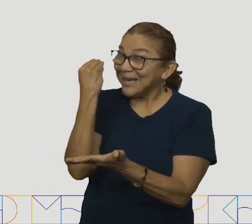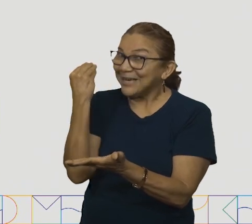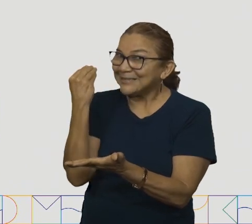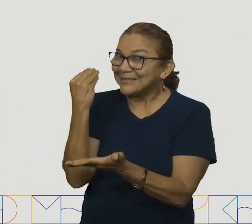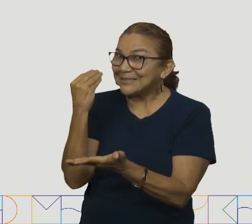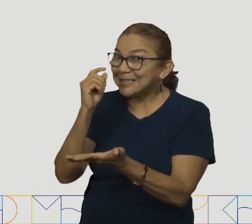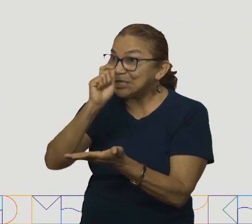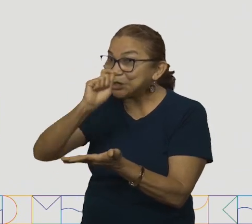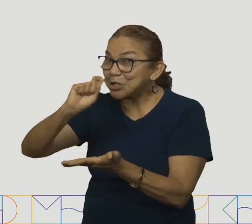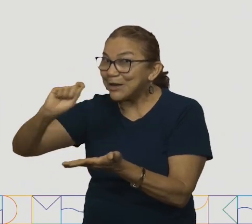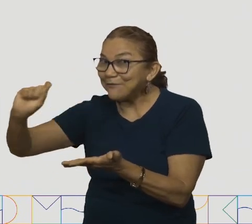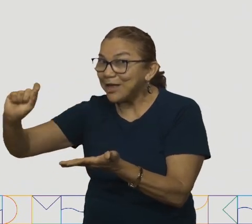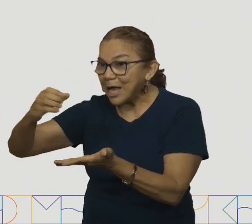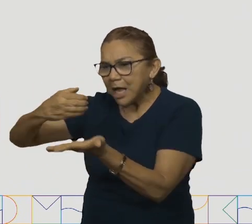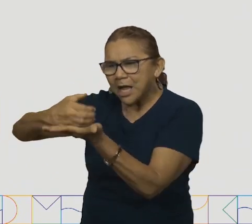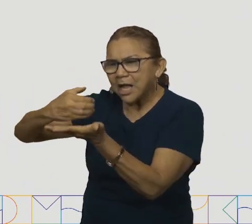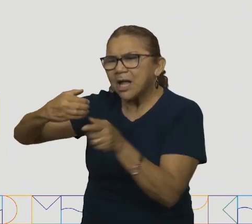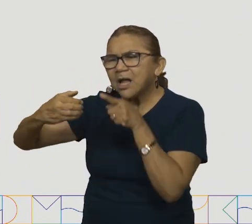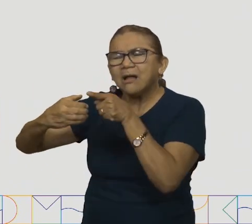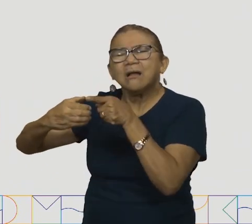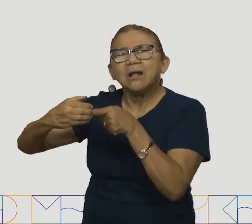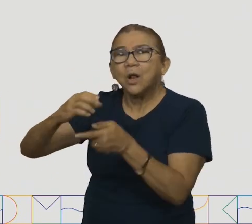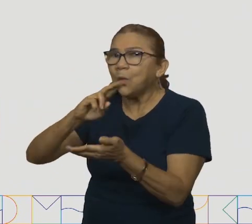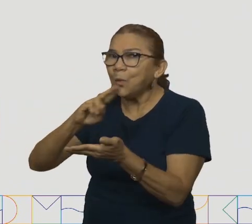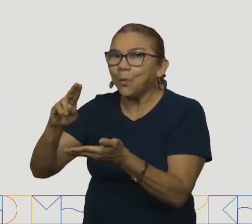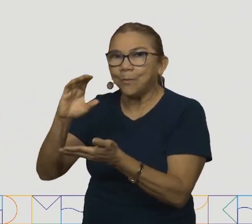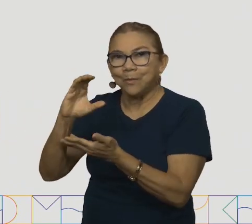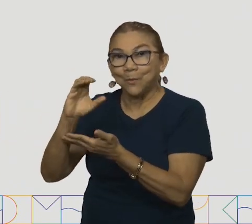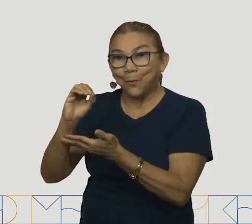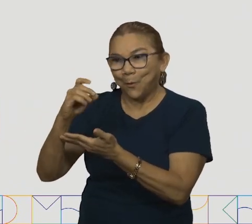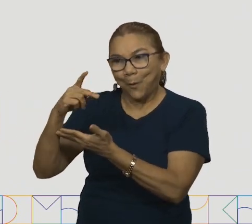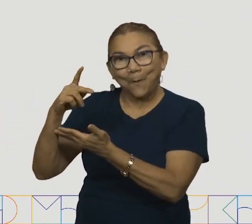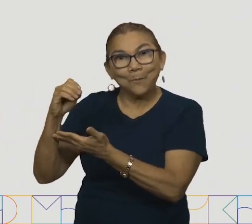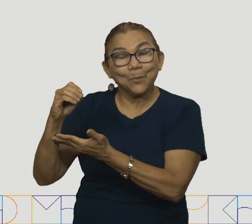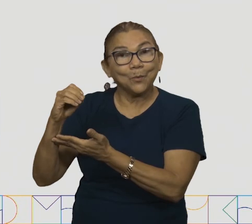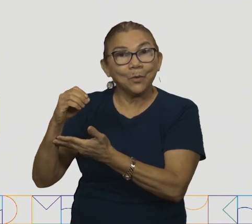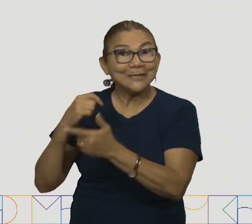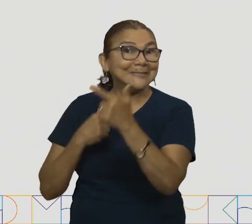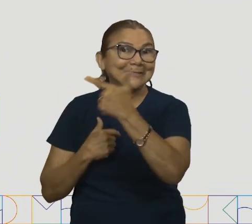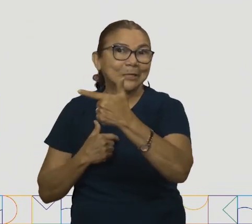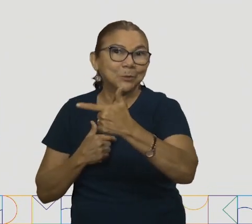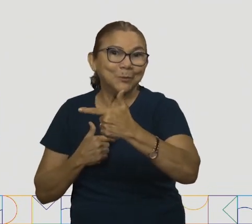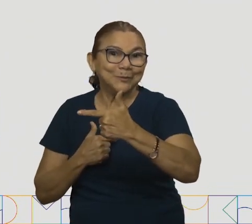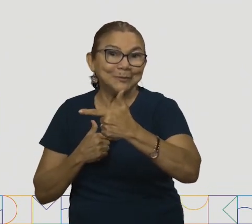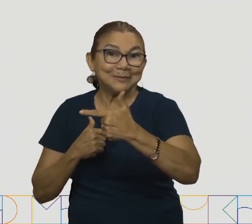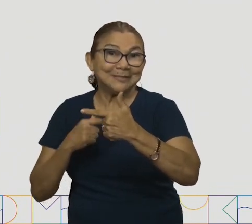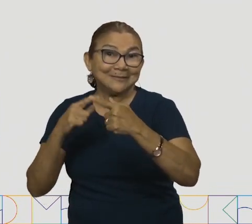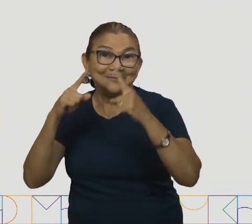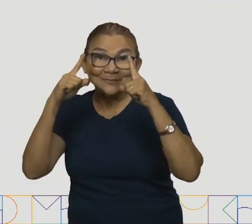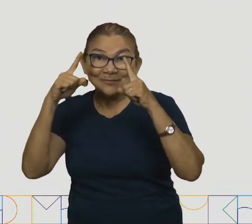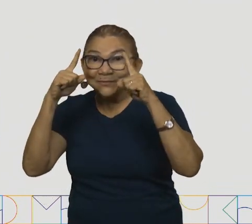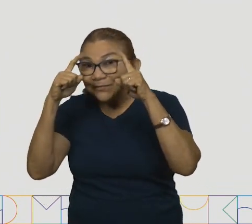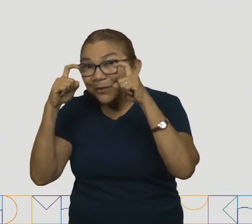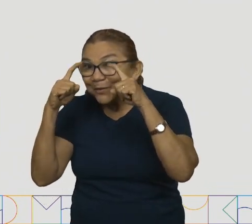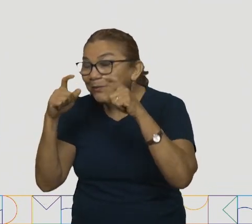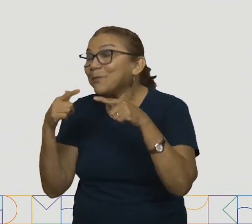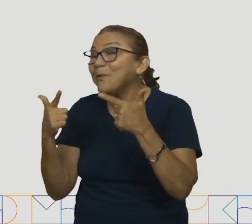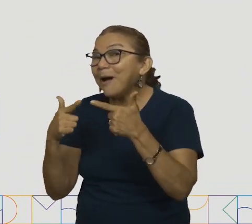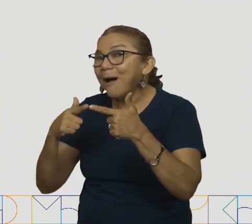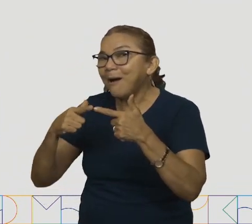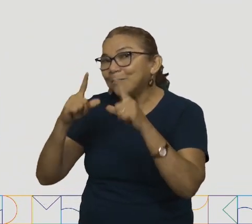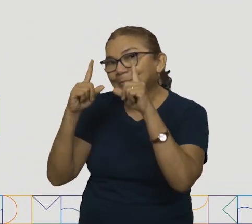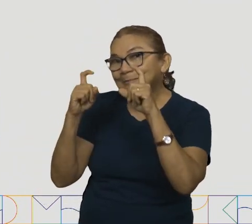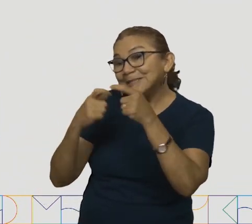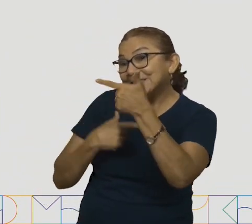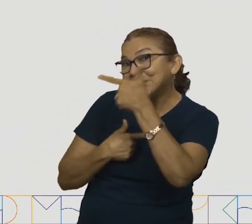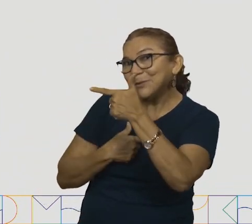que a escrita do nome do copo é dessa forma. E qual é a segunda imagem? Vamos investigar como é que se